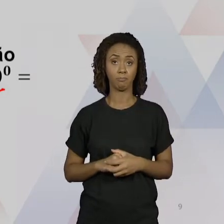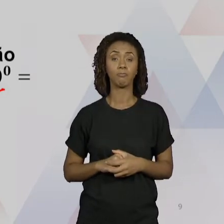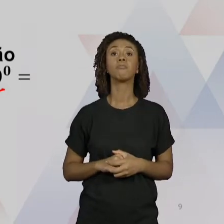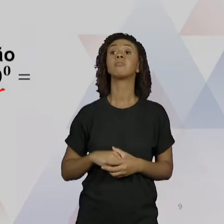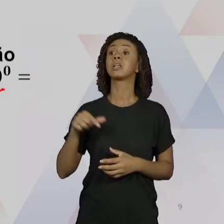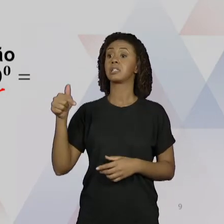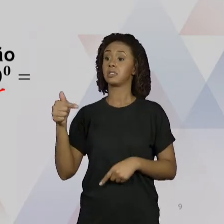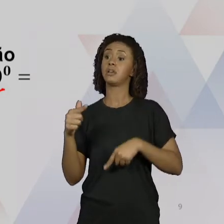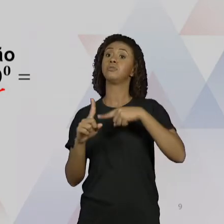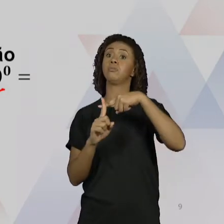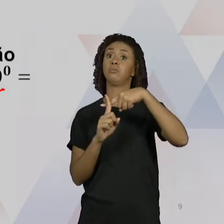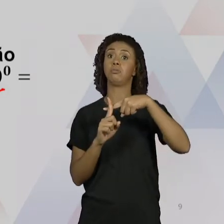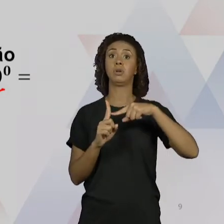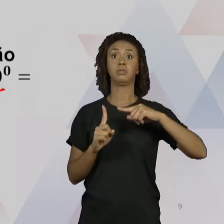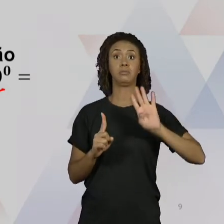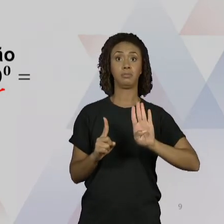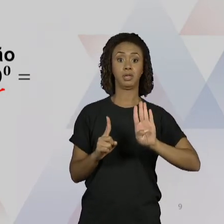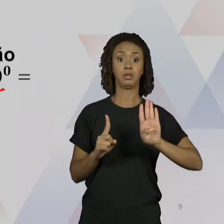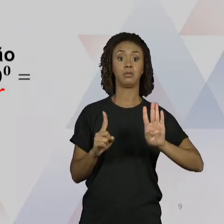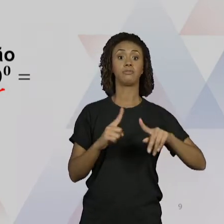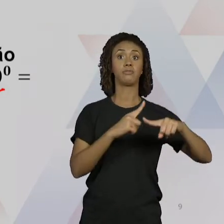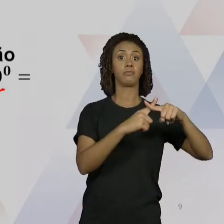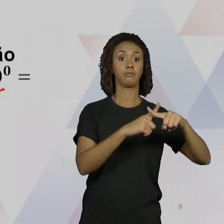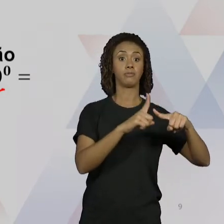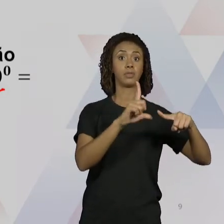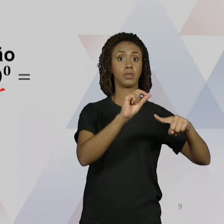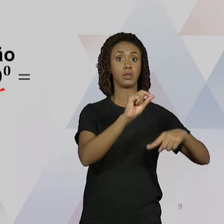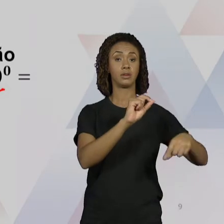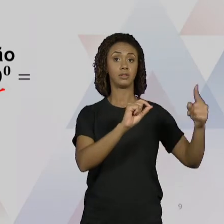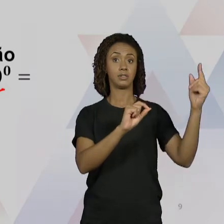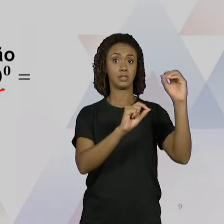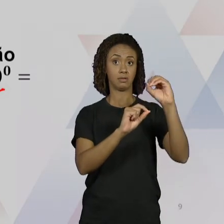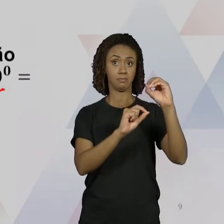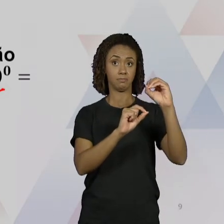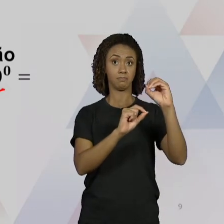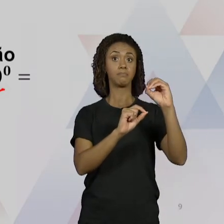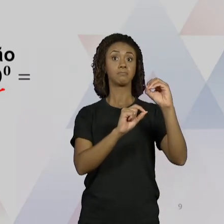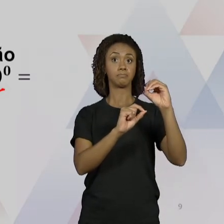7 mais b que multiplica 10 elevado a zero.